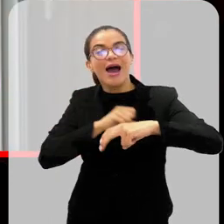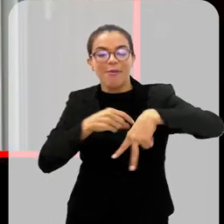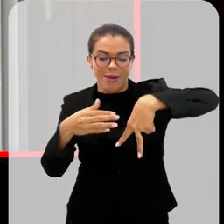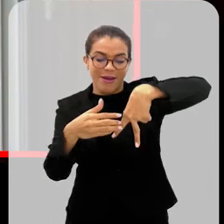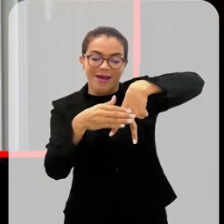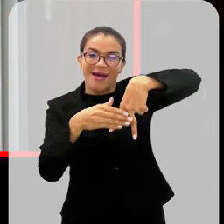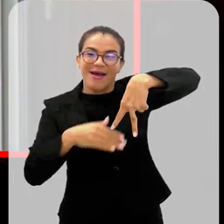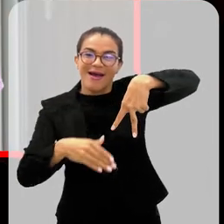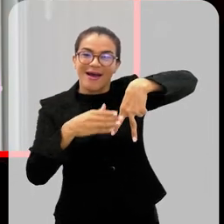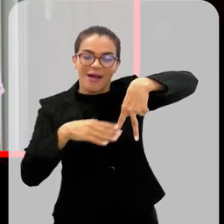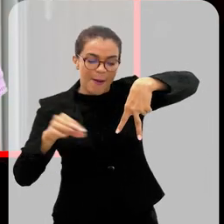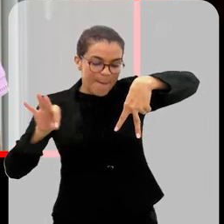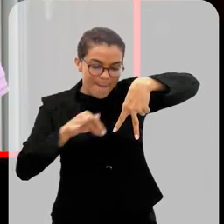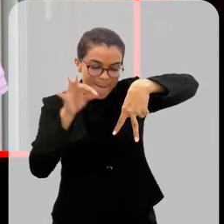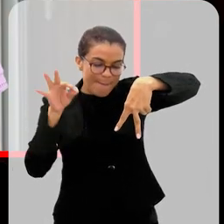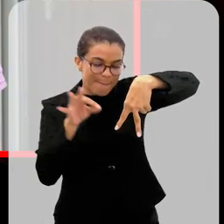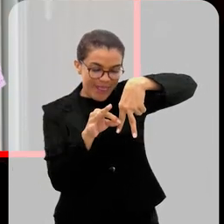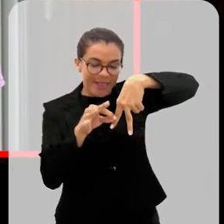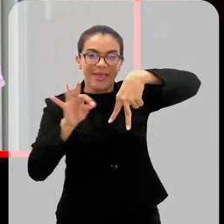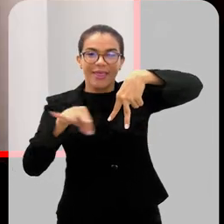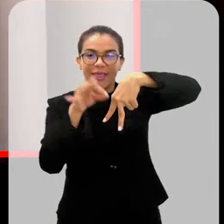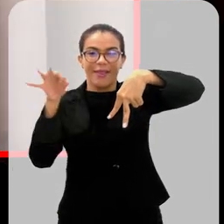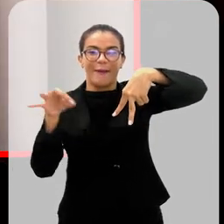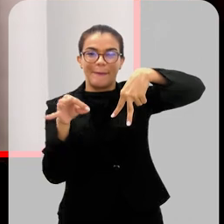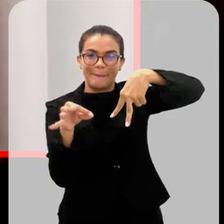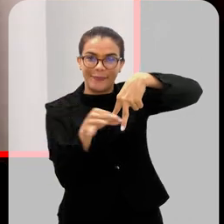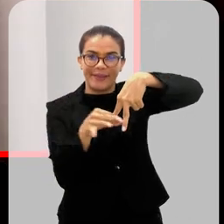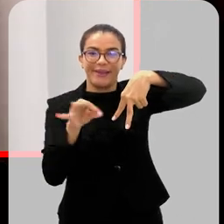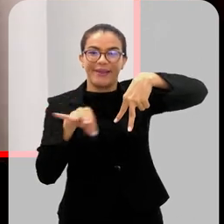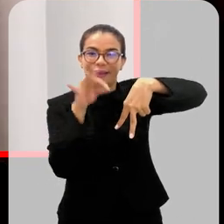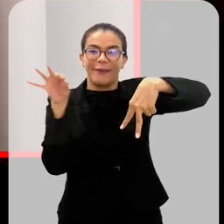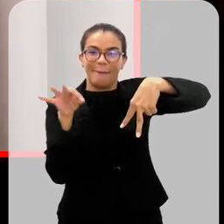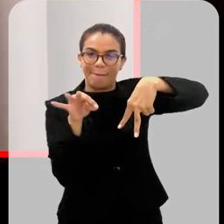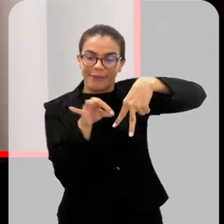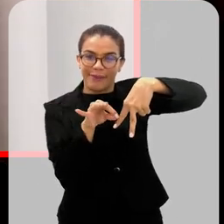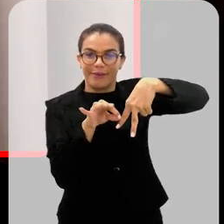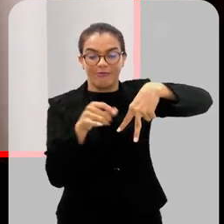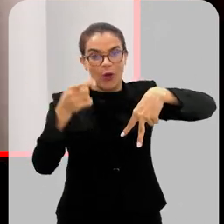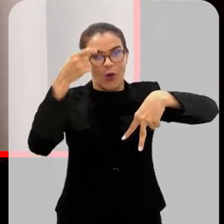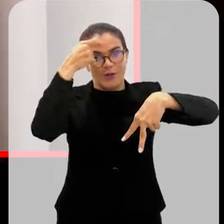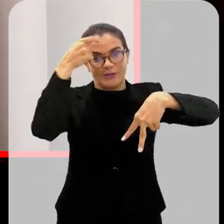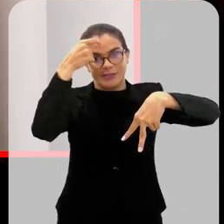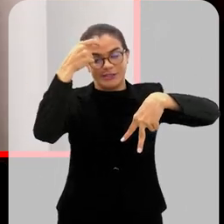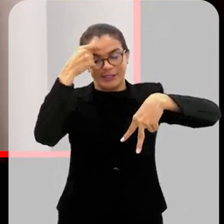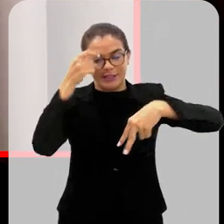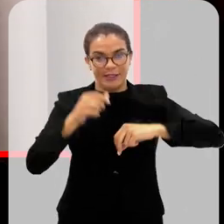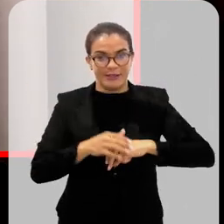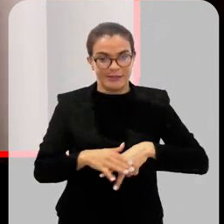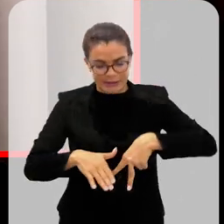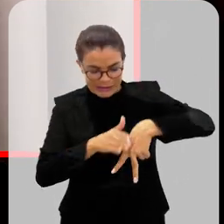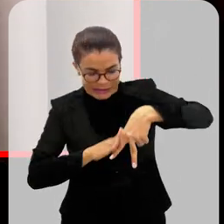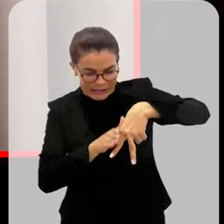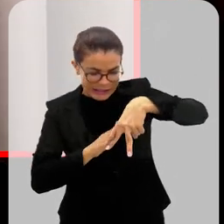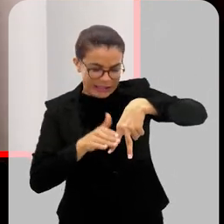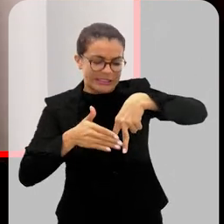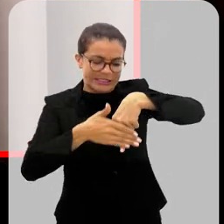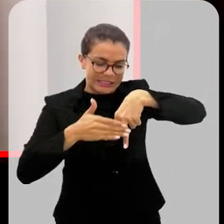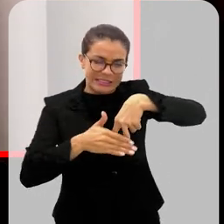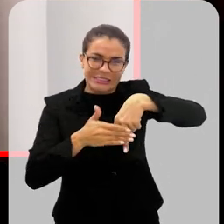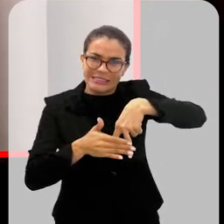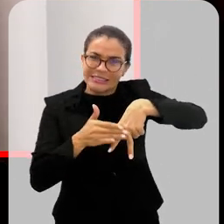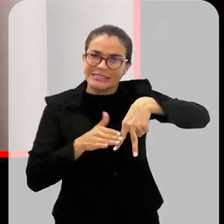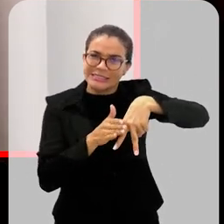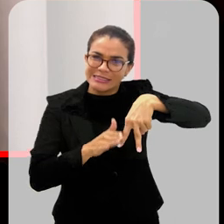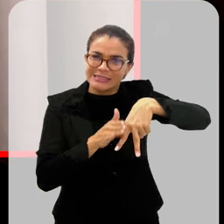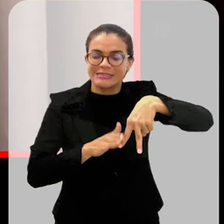pessoas. Então, lembrar disso e fazer esse tipo de ação efetiva, consciente, para poder evitar